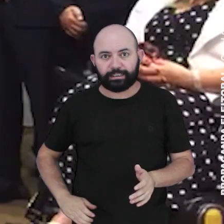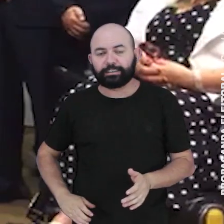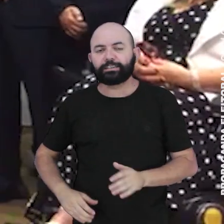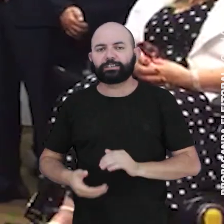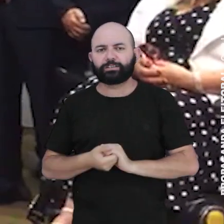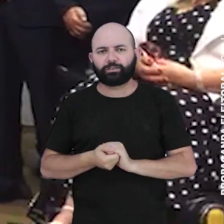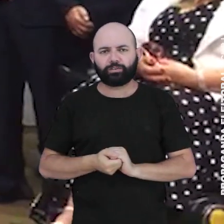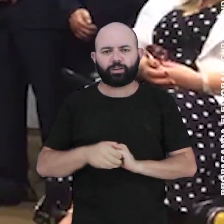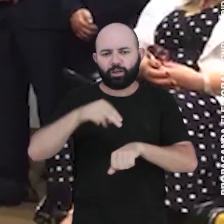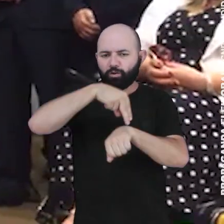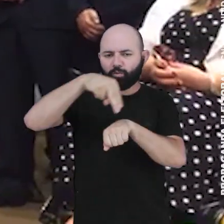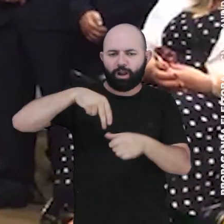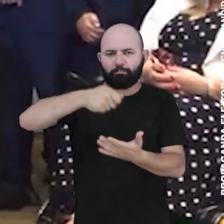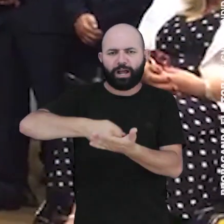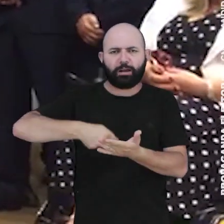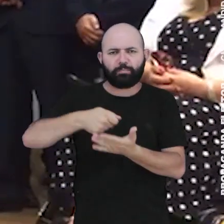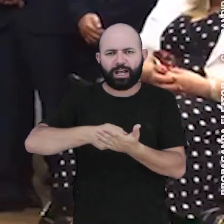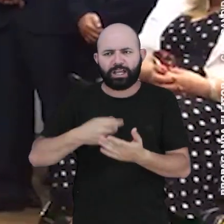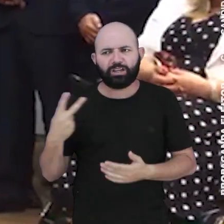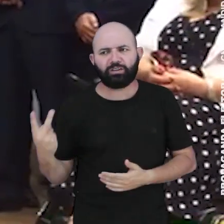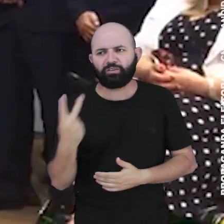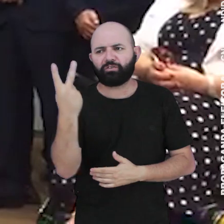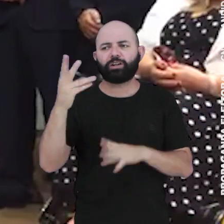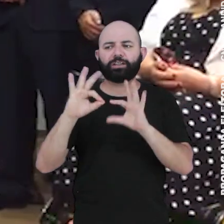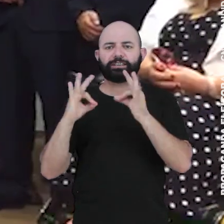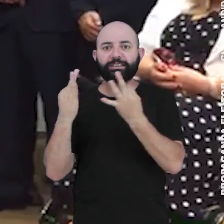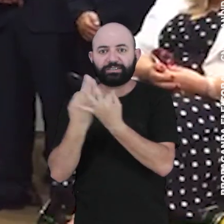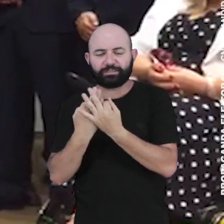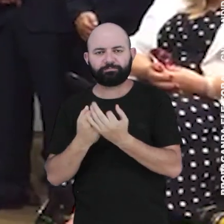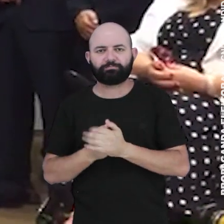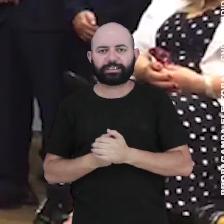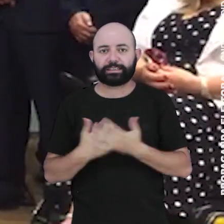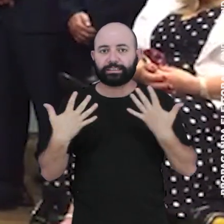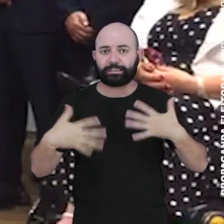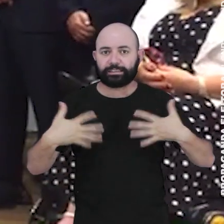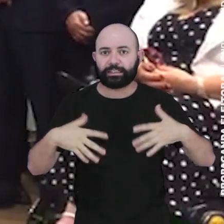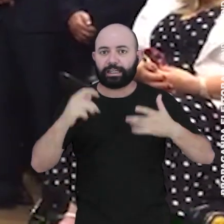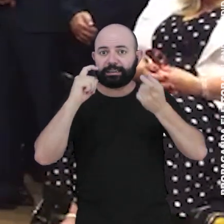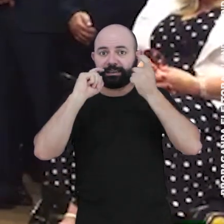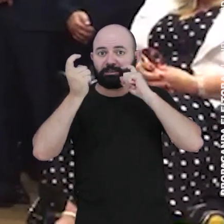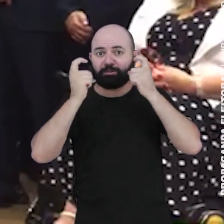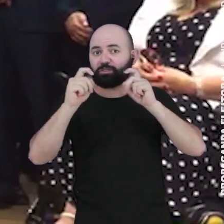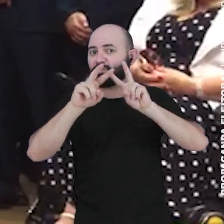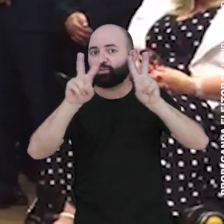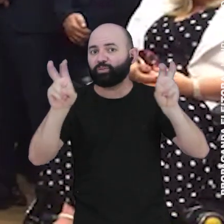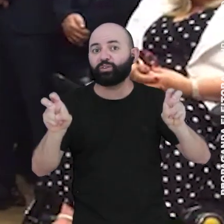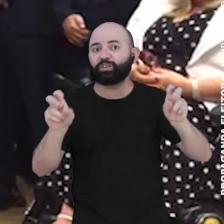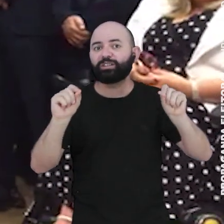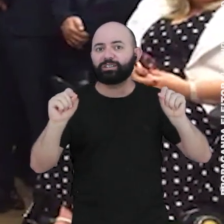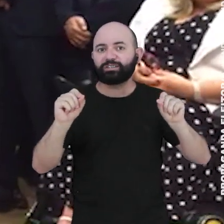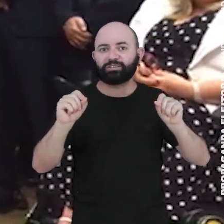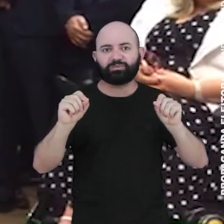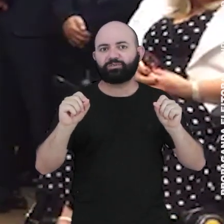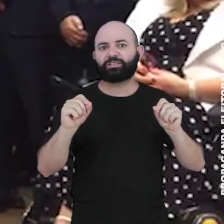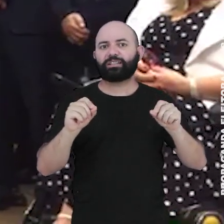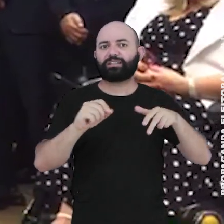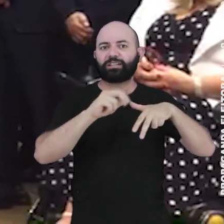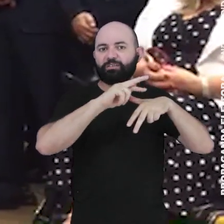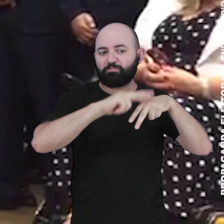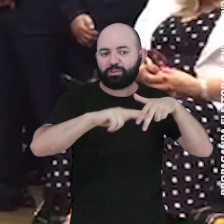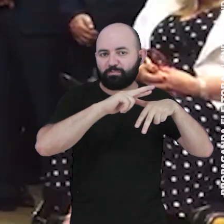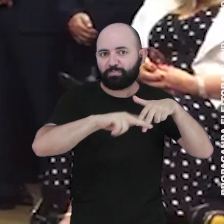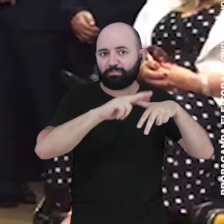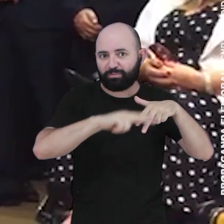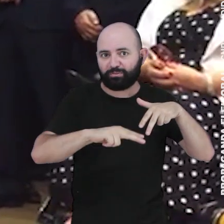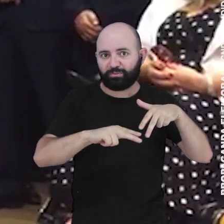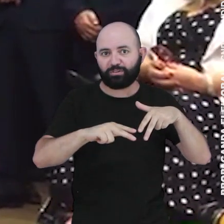cristã, que é uma nação que defende e valoriza a família, e que está muito preocupada com essa questão da